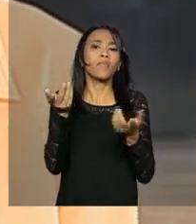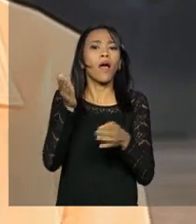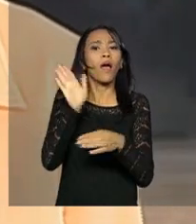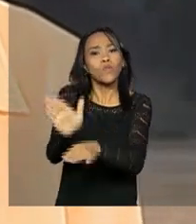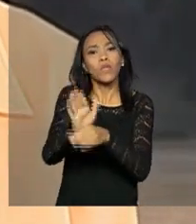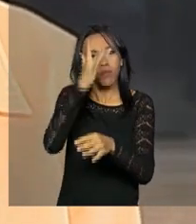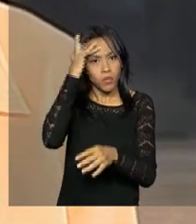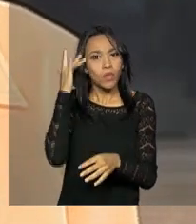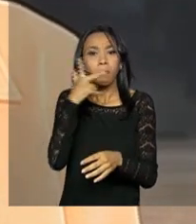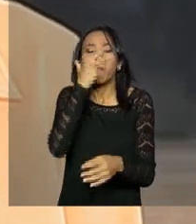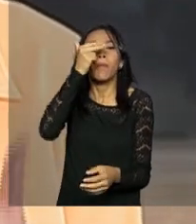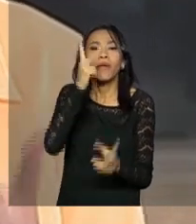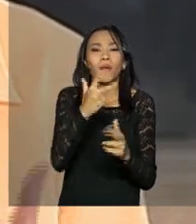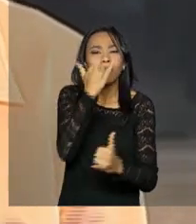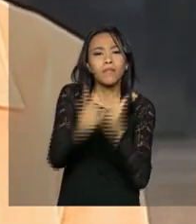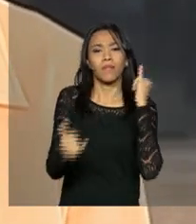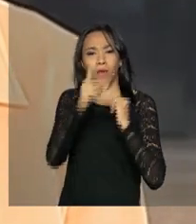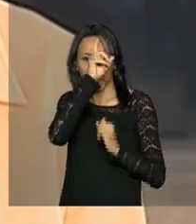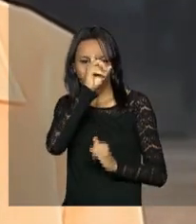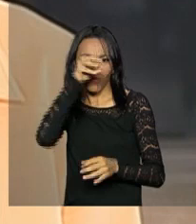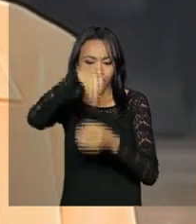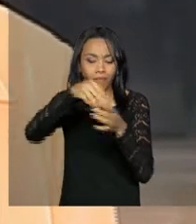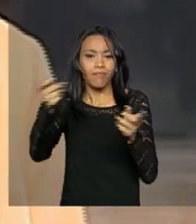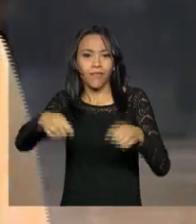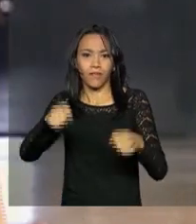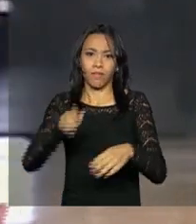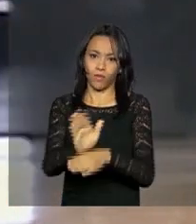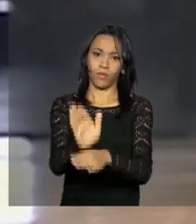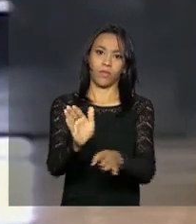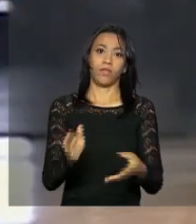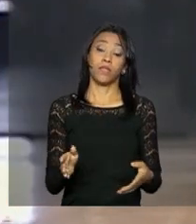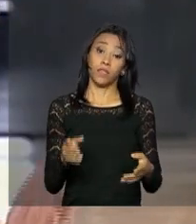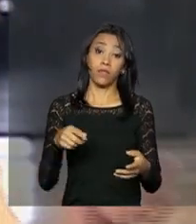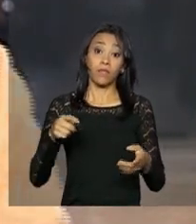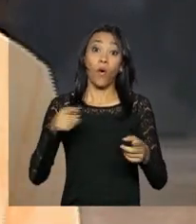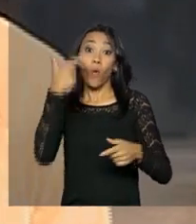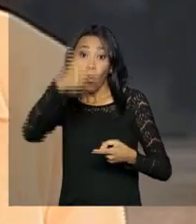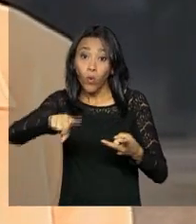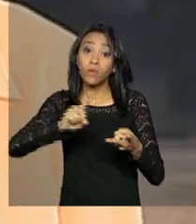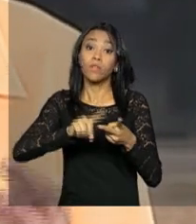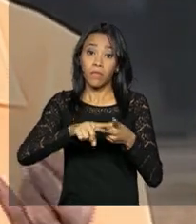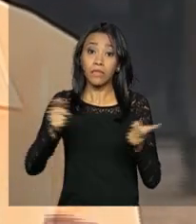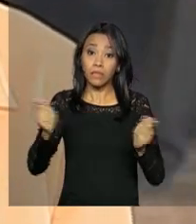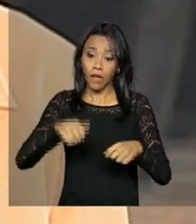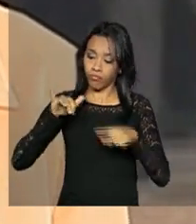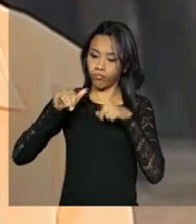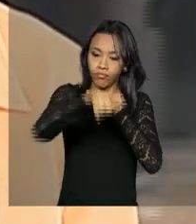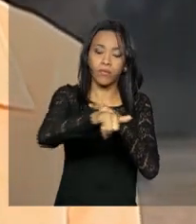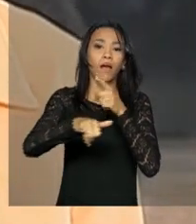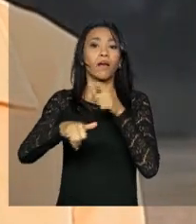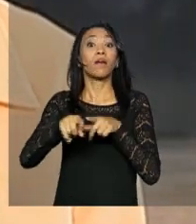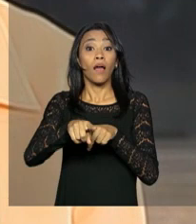Incêndio, ele tem essa grande condição de apagar incêndios. Ele